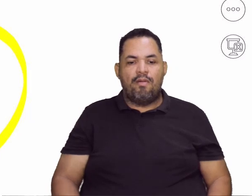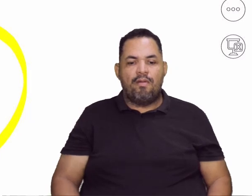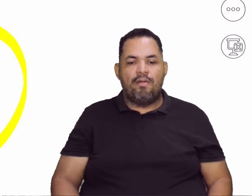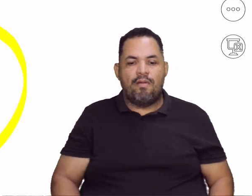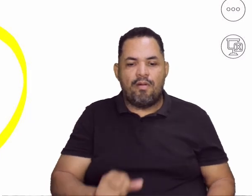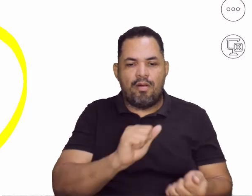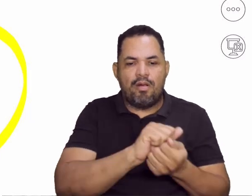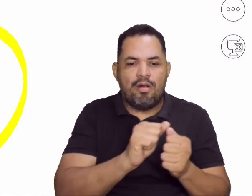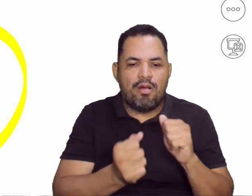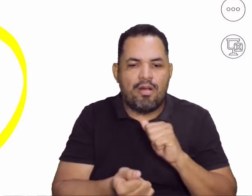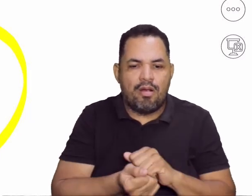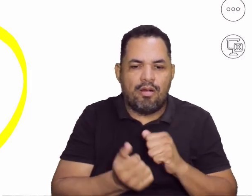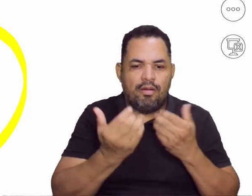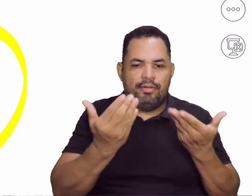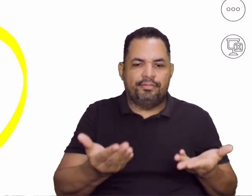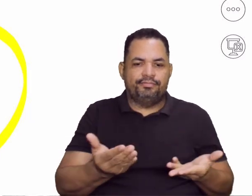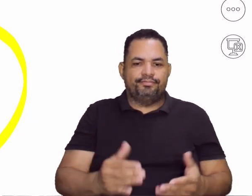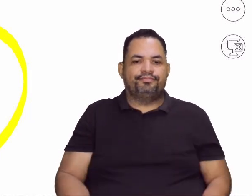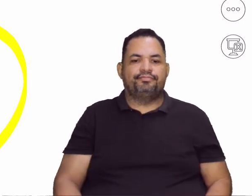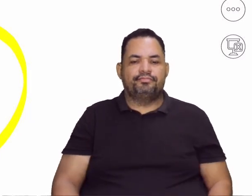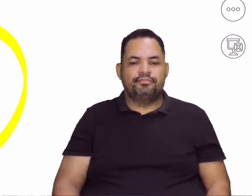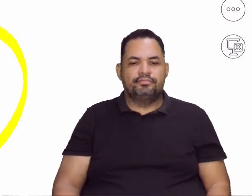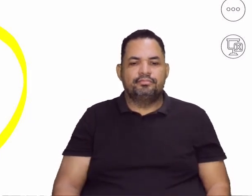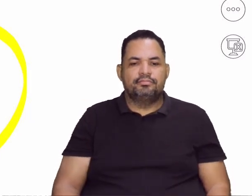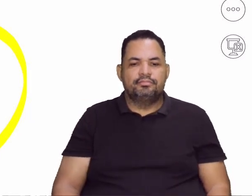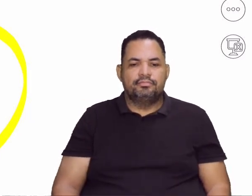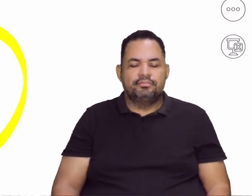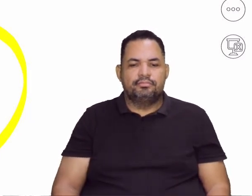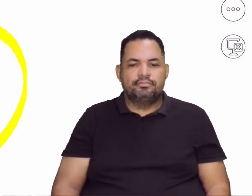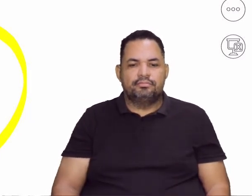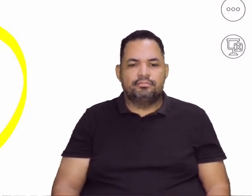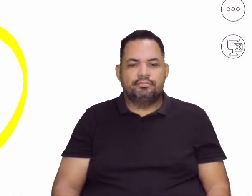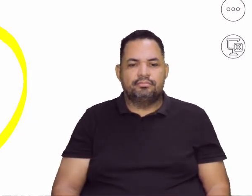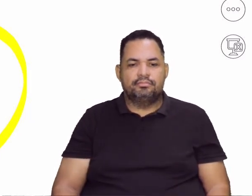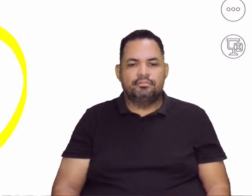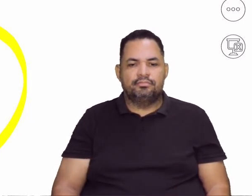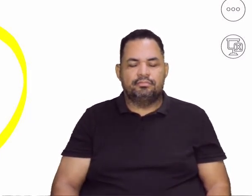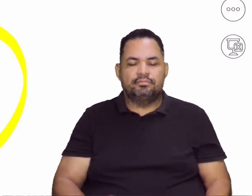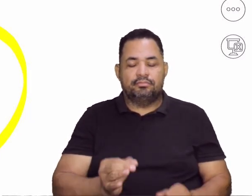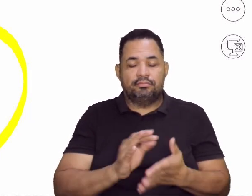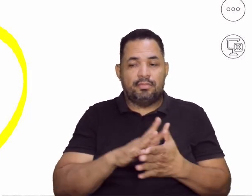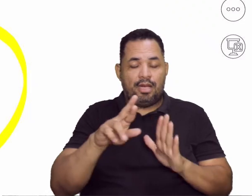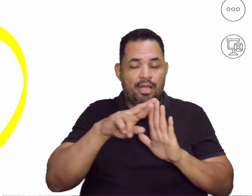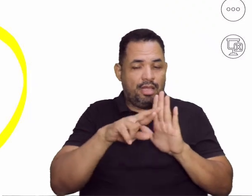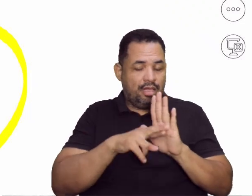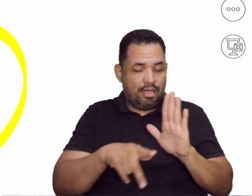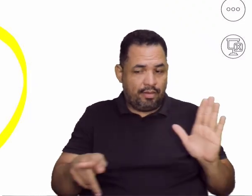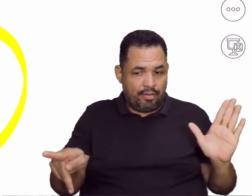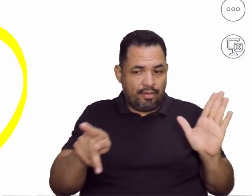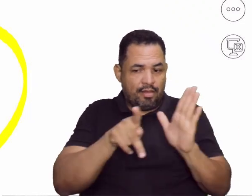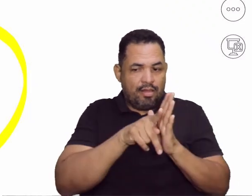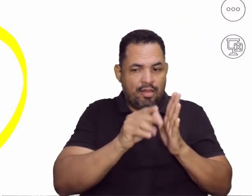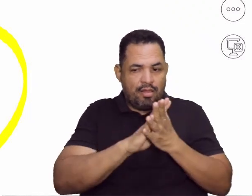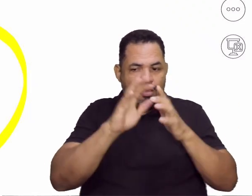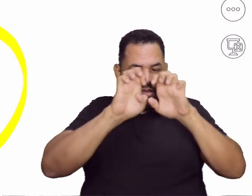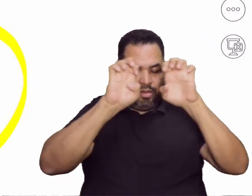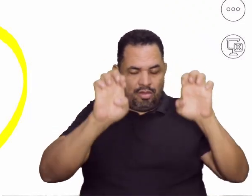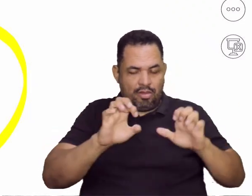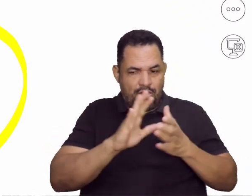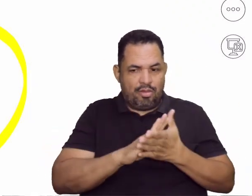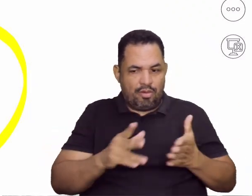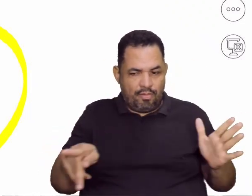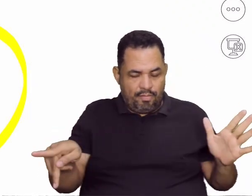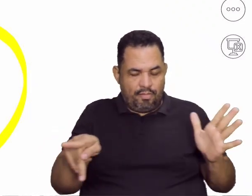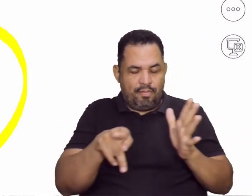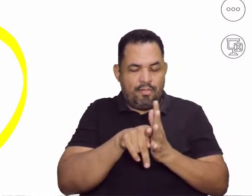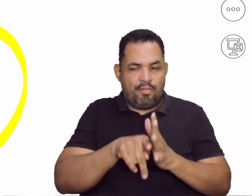adaptado aí de esportes. Esportes maiores, com regras definidas, com estrutura definida.